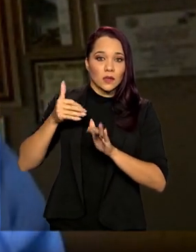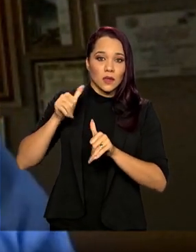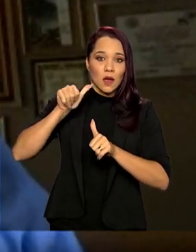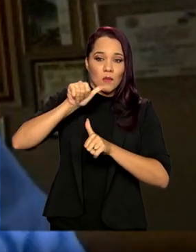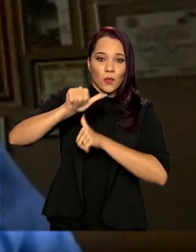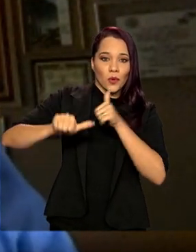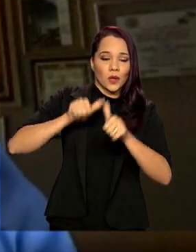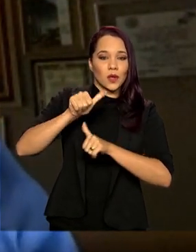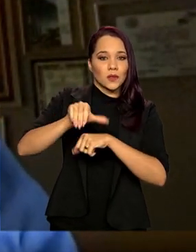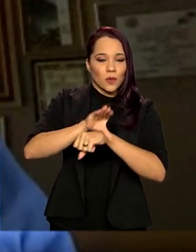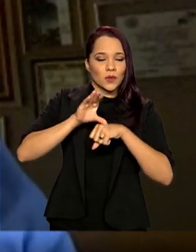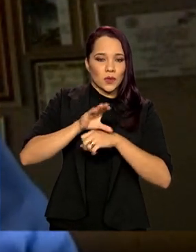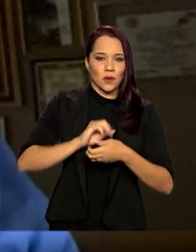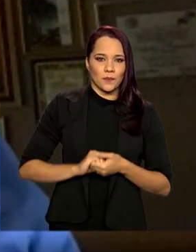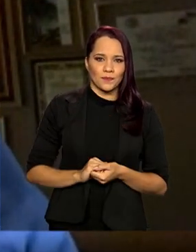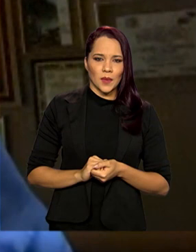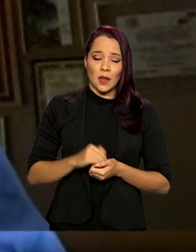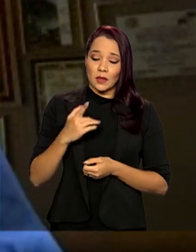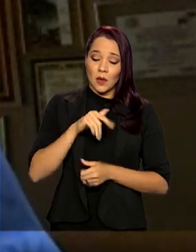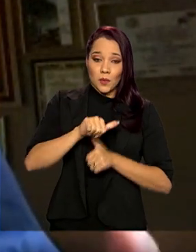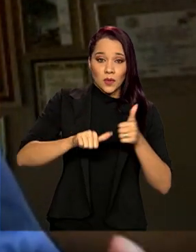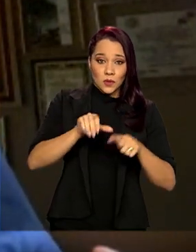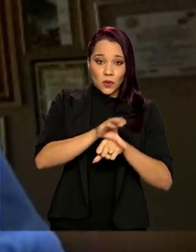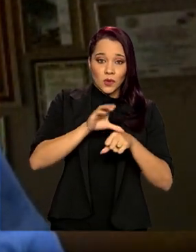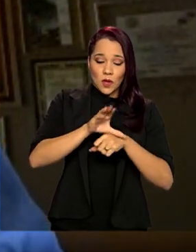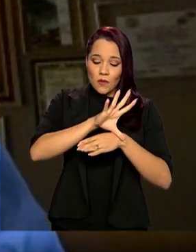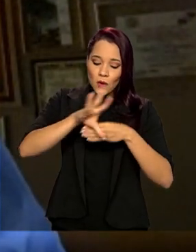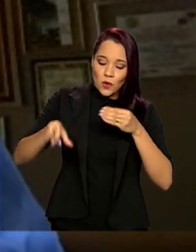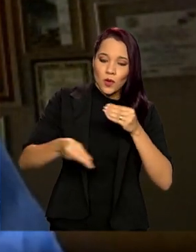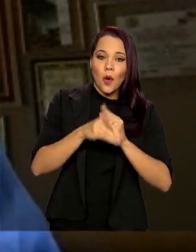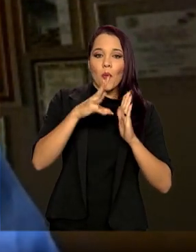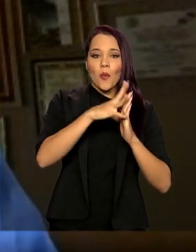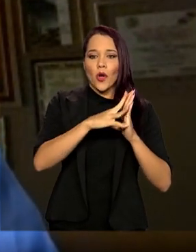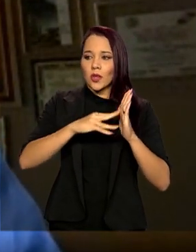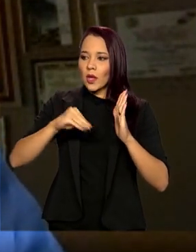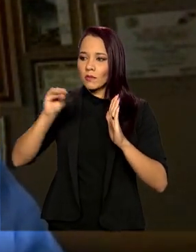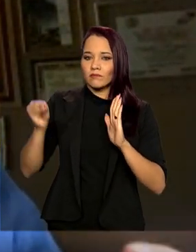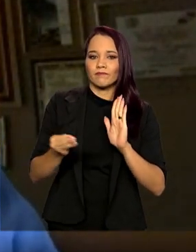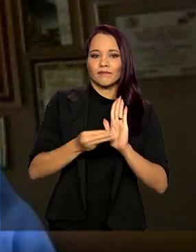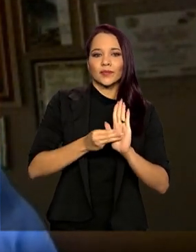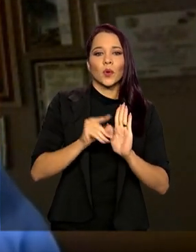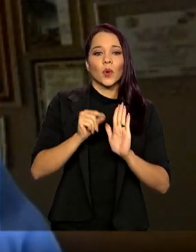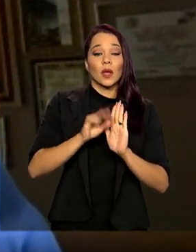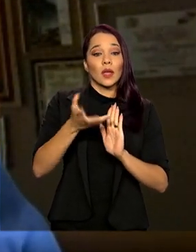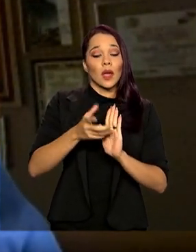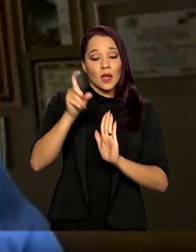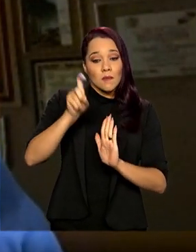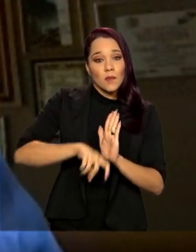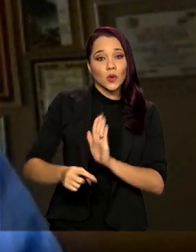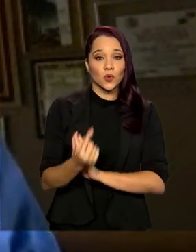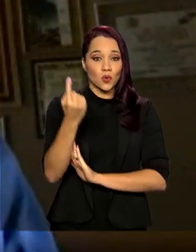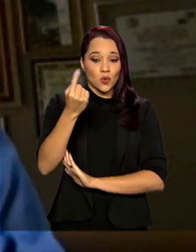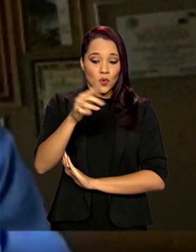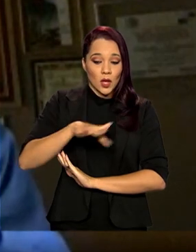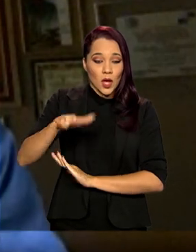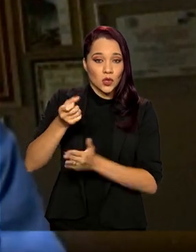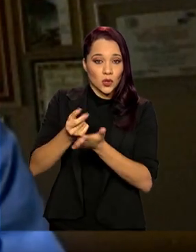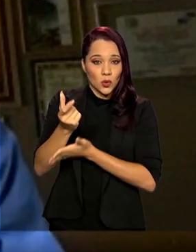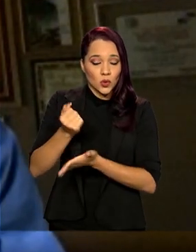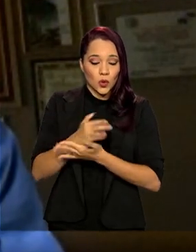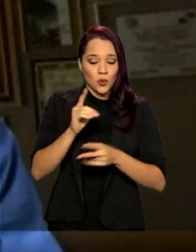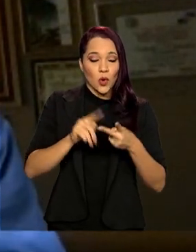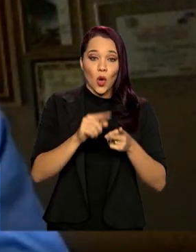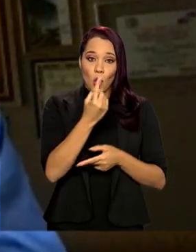constitucional. Na reforma constitucional, nós vamos colocar o modelo. O que nós queremos? Um imposto único na base de consumo, um